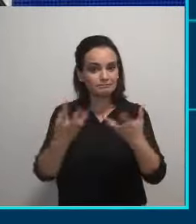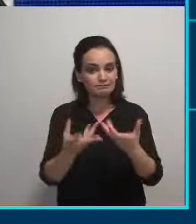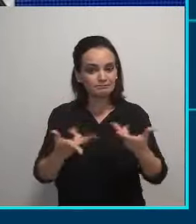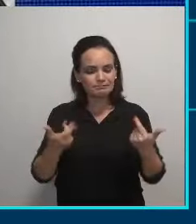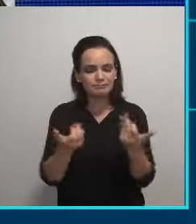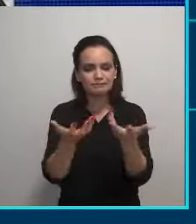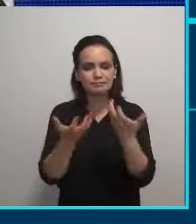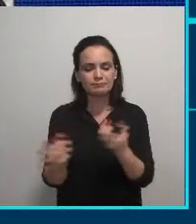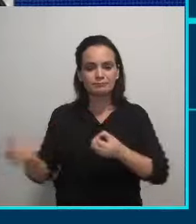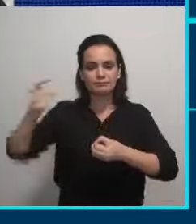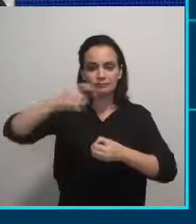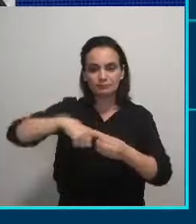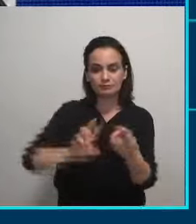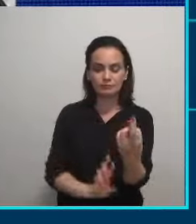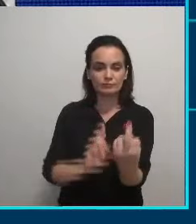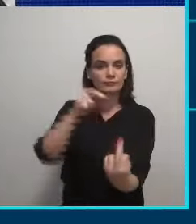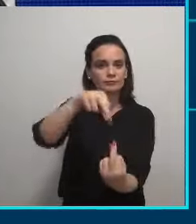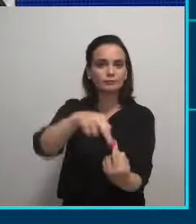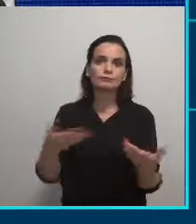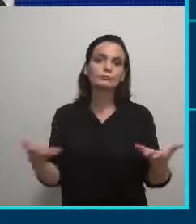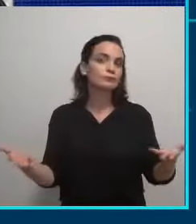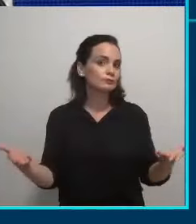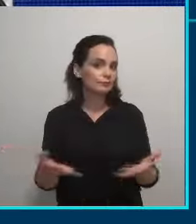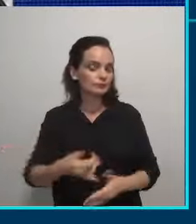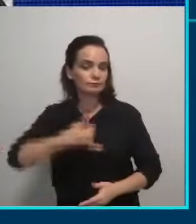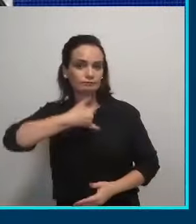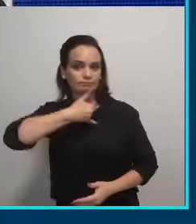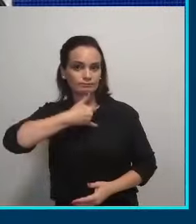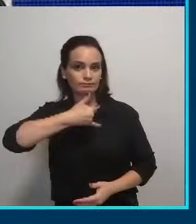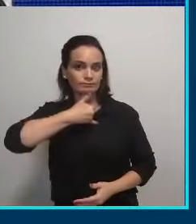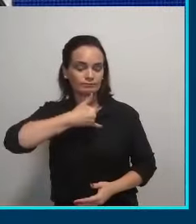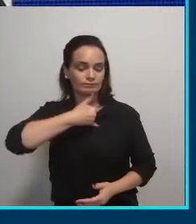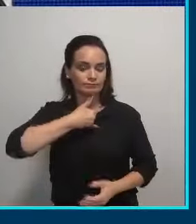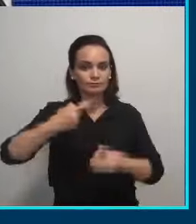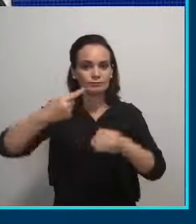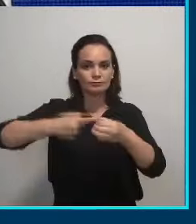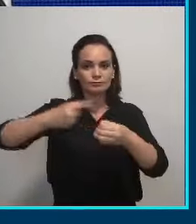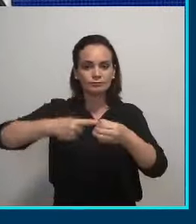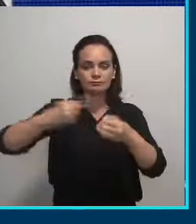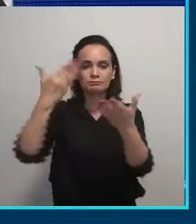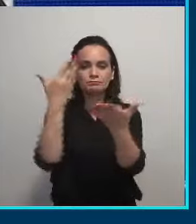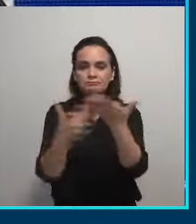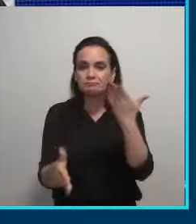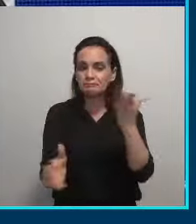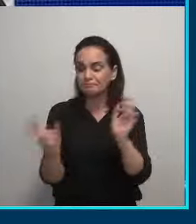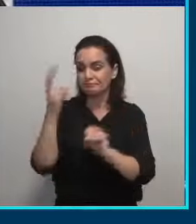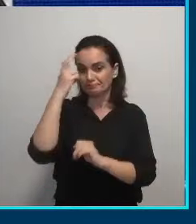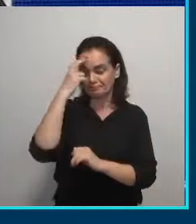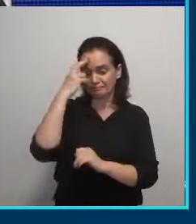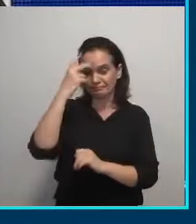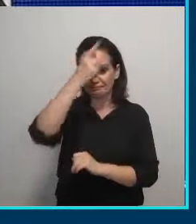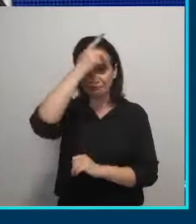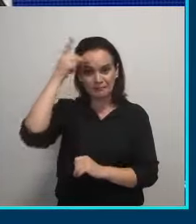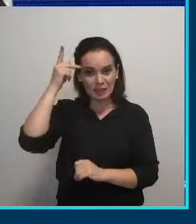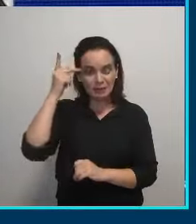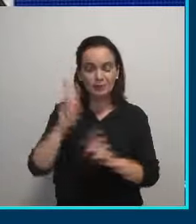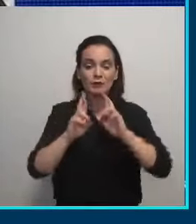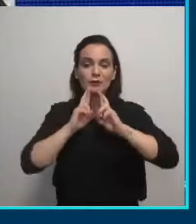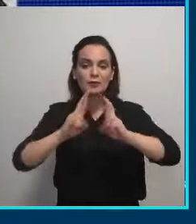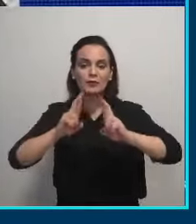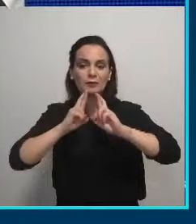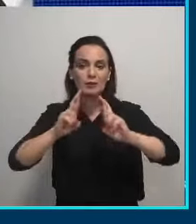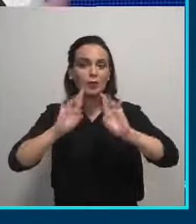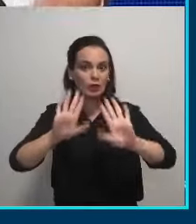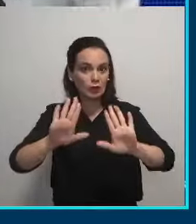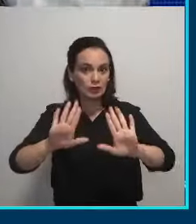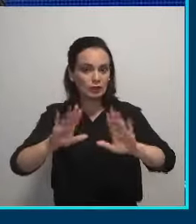volte a ser uma referência. Hoje, infelizmente, a cidade de Londrina, ela perdeu, inclusive, a cultura. As pessoas estão reclamando, só para a gente deixar